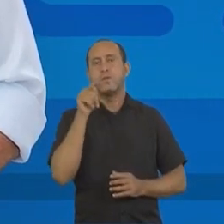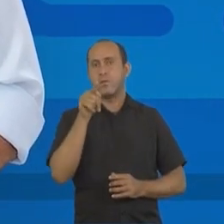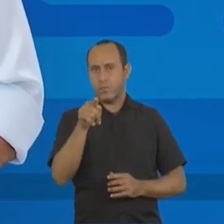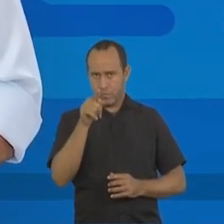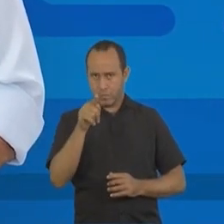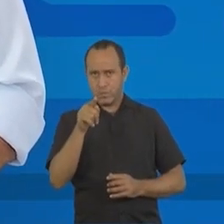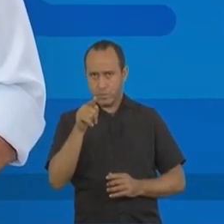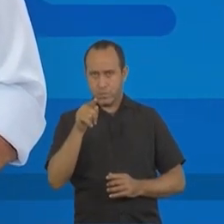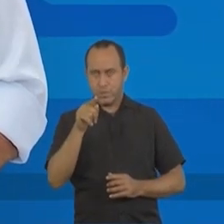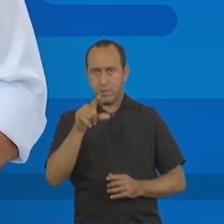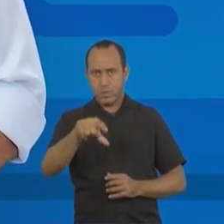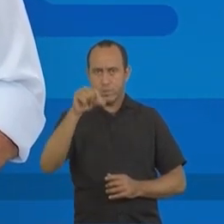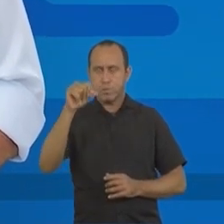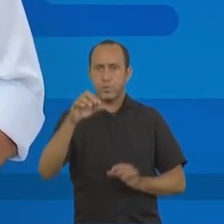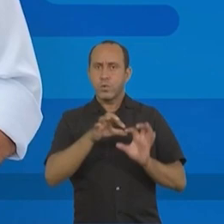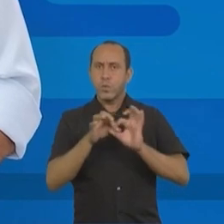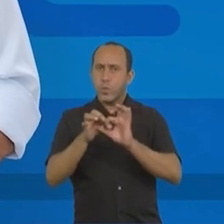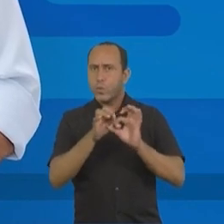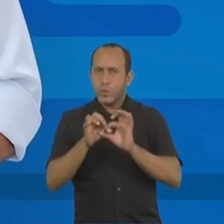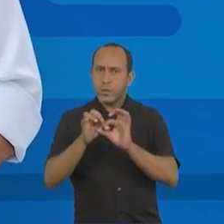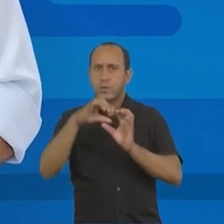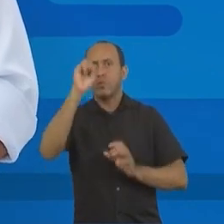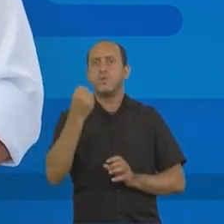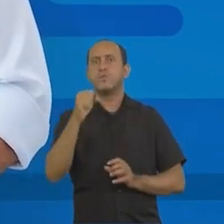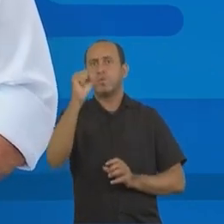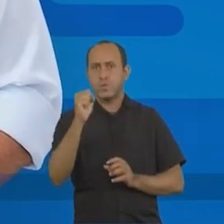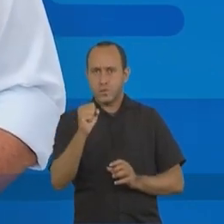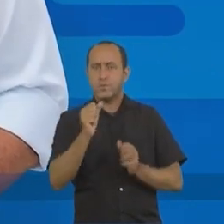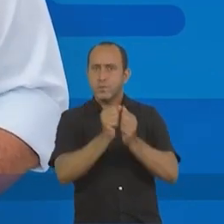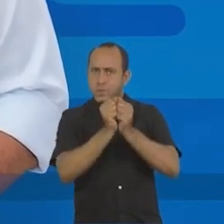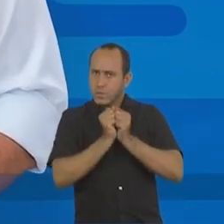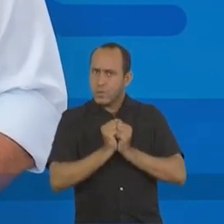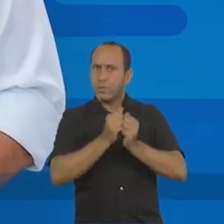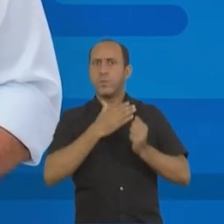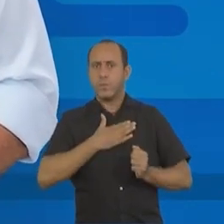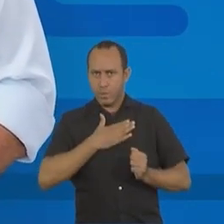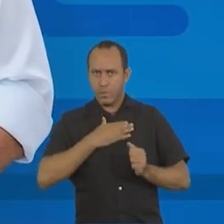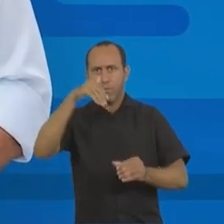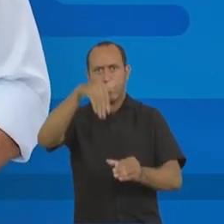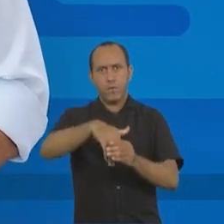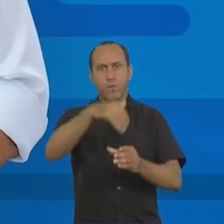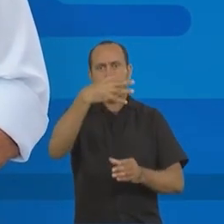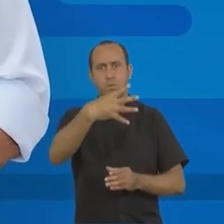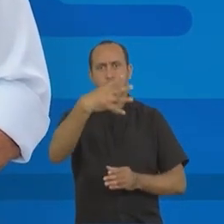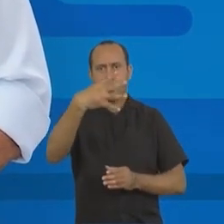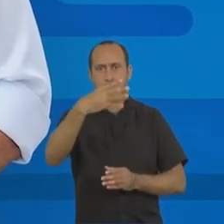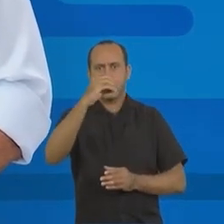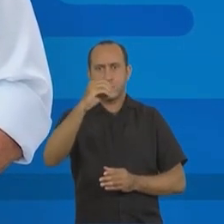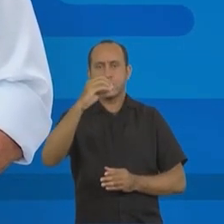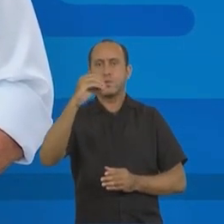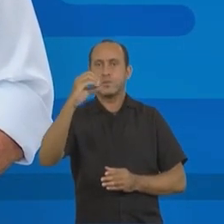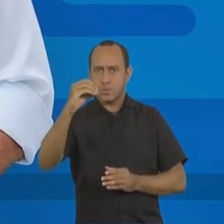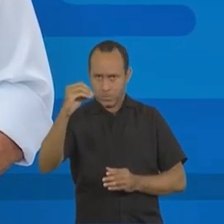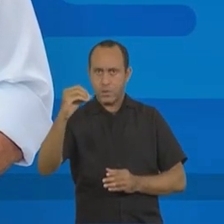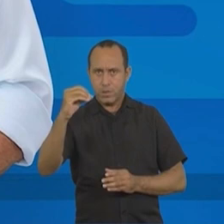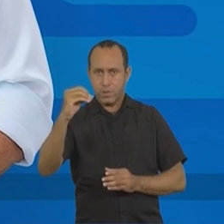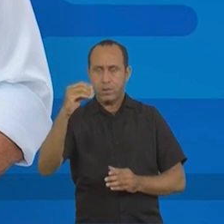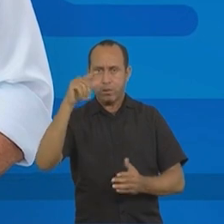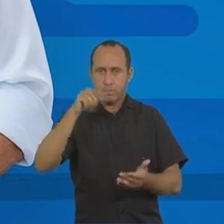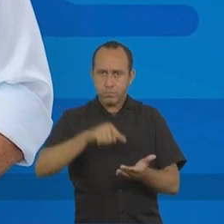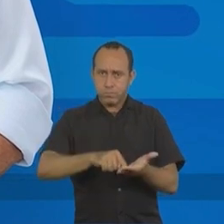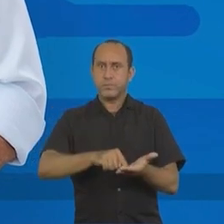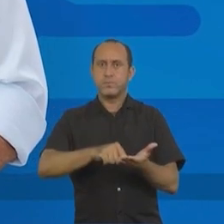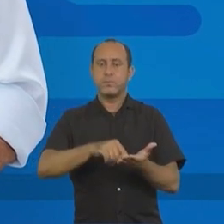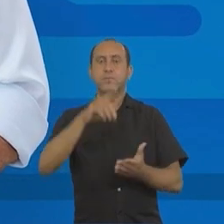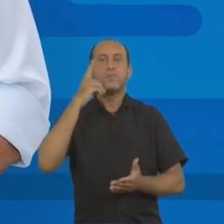você, eleitor, uma união por Sergipe. Se você está com Misa, vote 44000 e